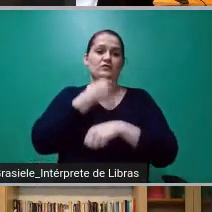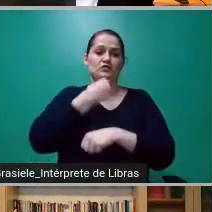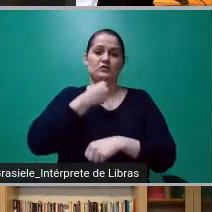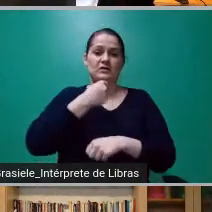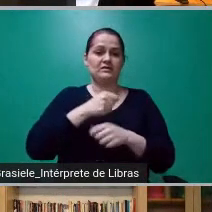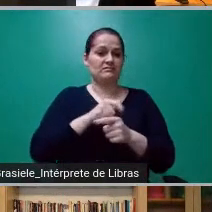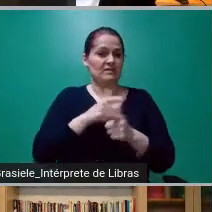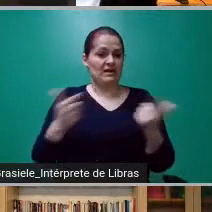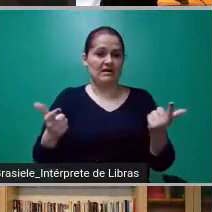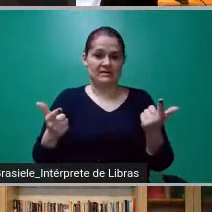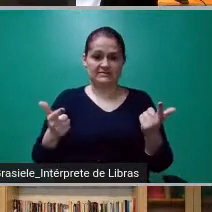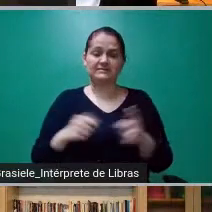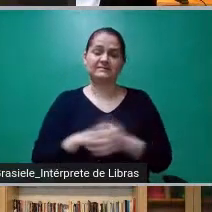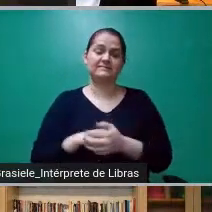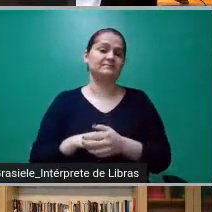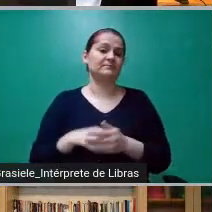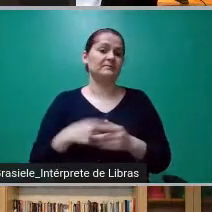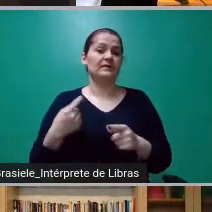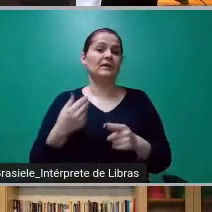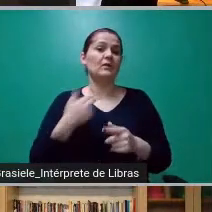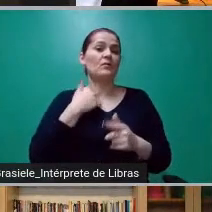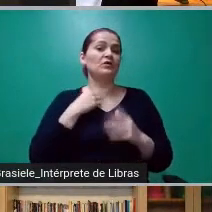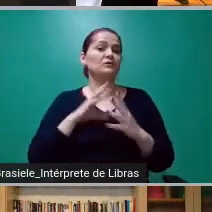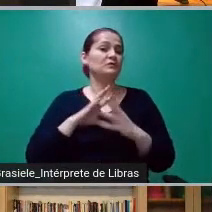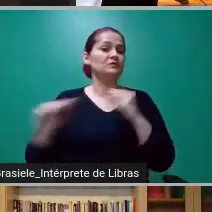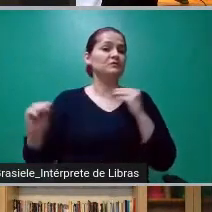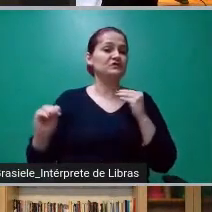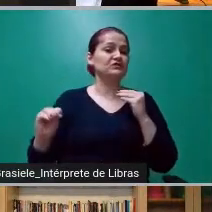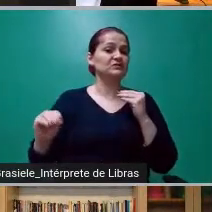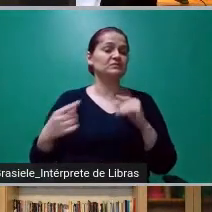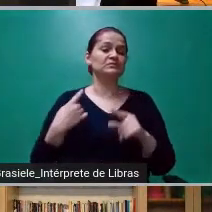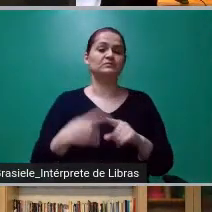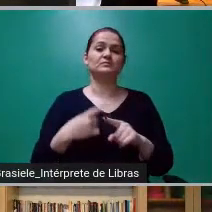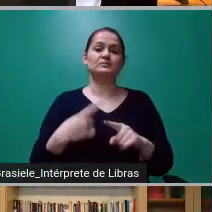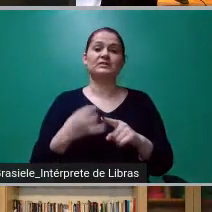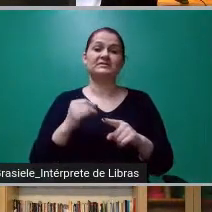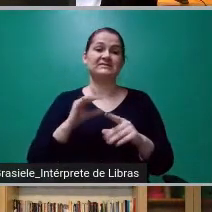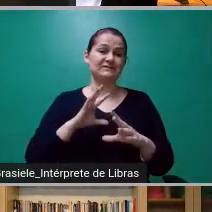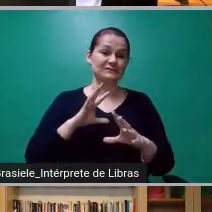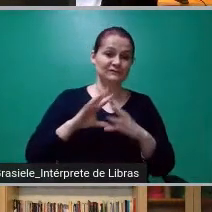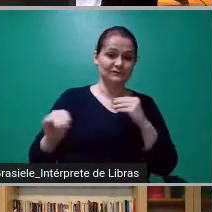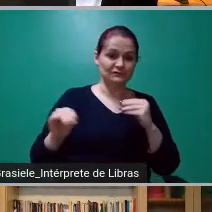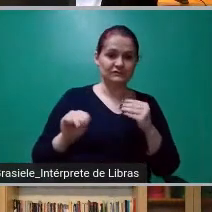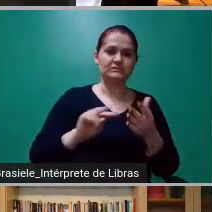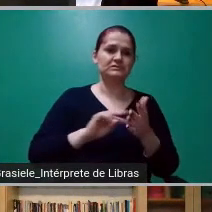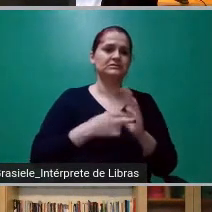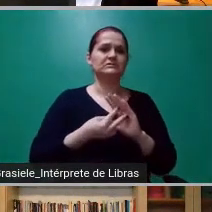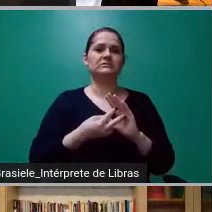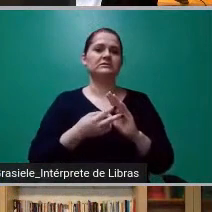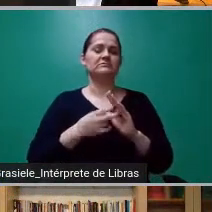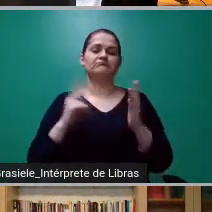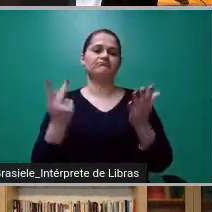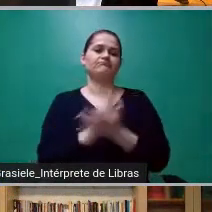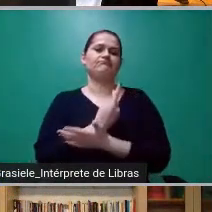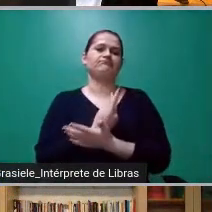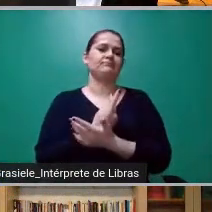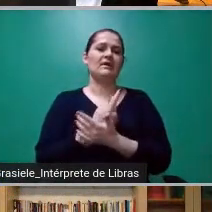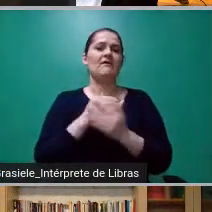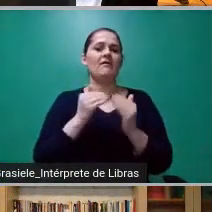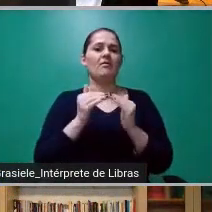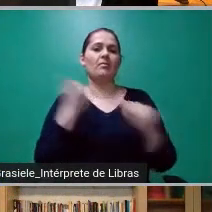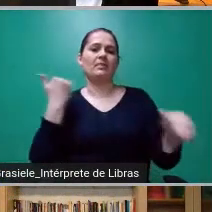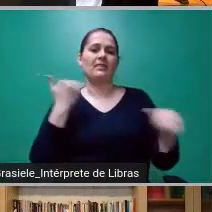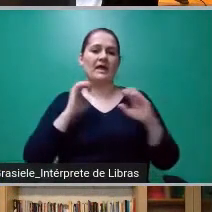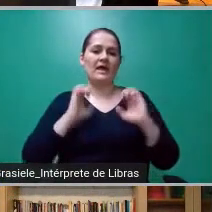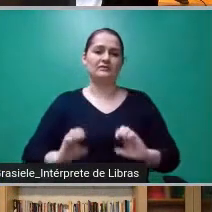ausentar dessa sua condição, porque isso é análogo à prevaricação. Bom, aí o código de ética da ABI também vai dizer aqui